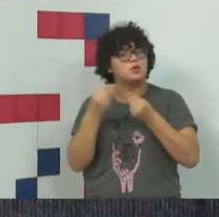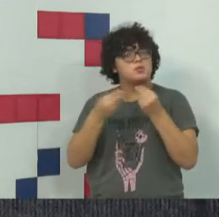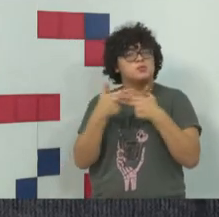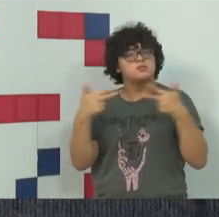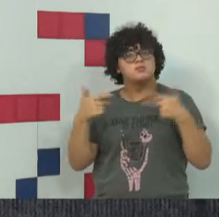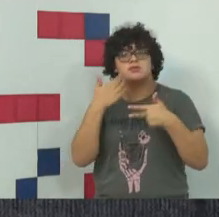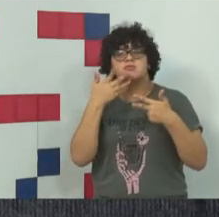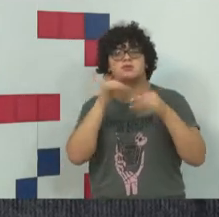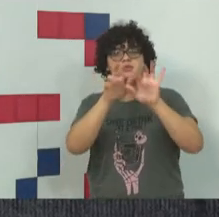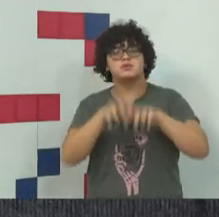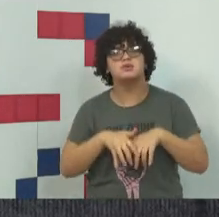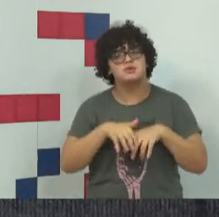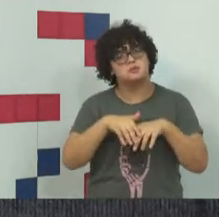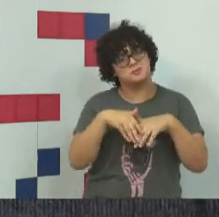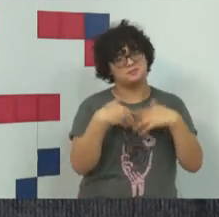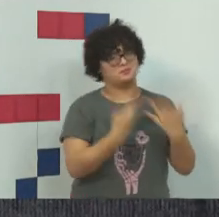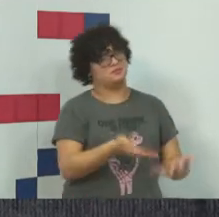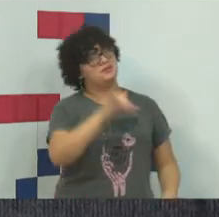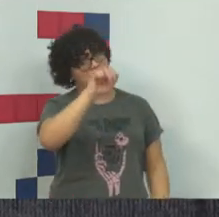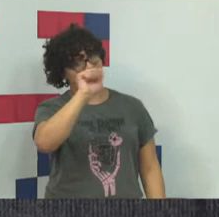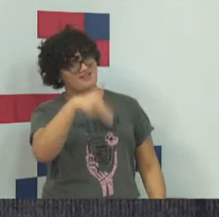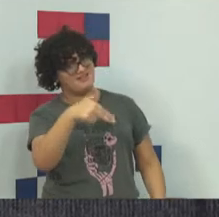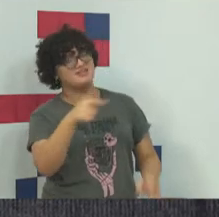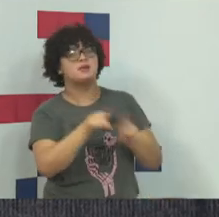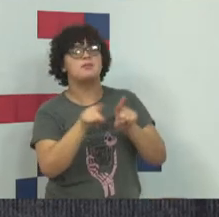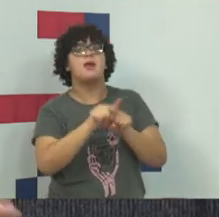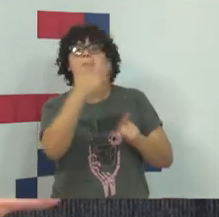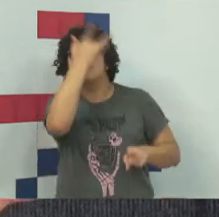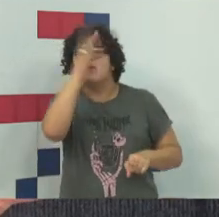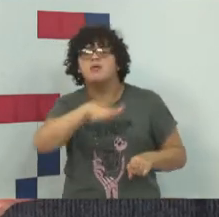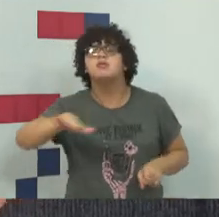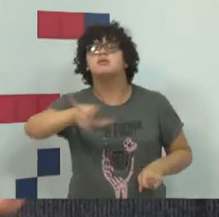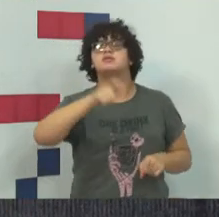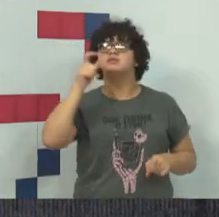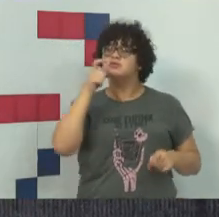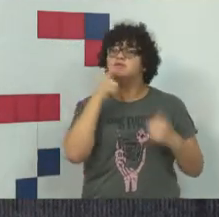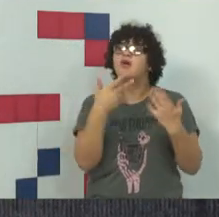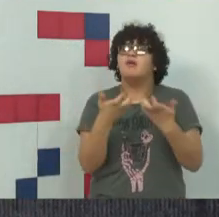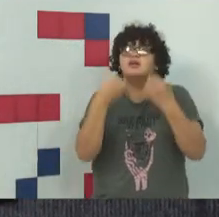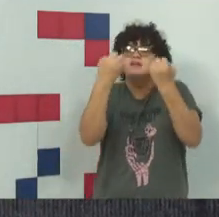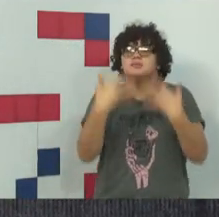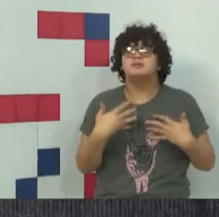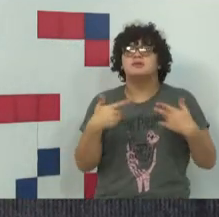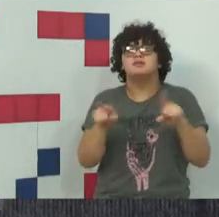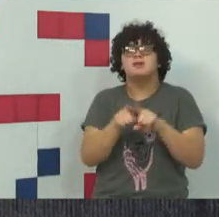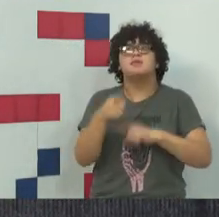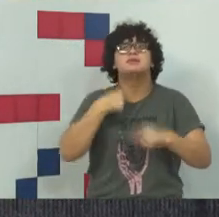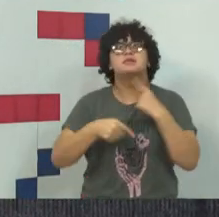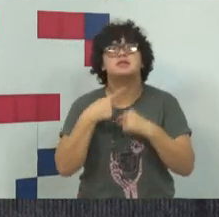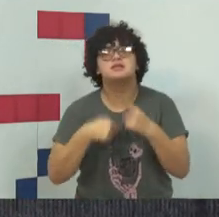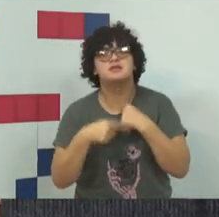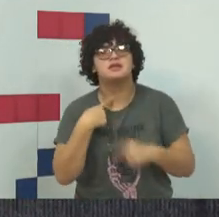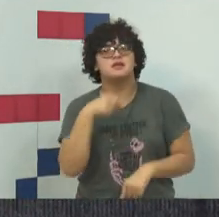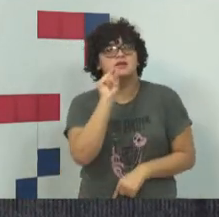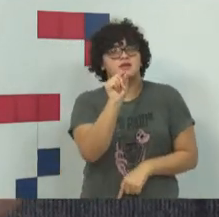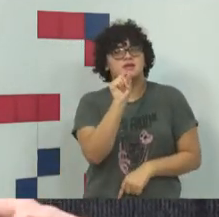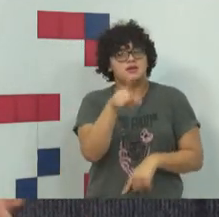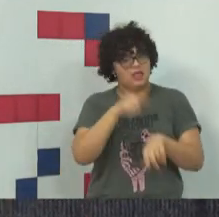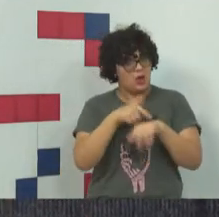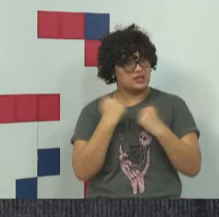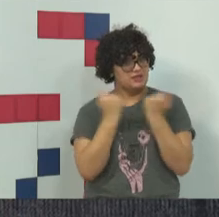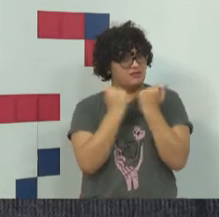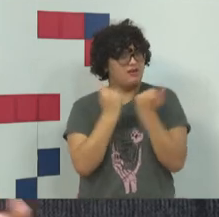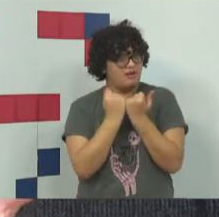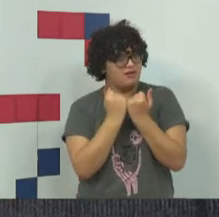tempo. Jean e pessoas que nos assistem e nos veem que eu queria trazer. Nasce de uma necessidade de defesa